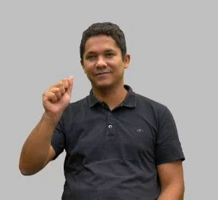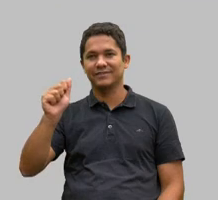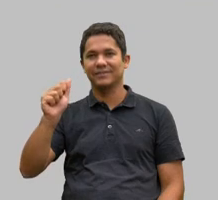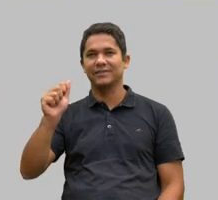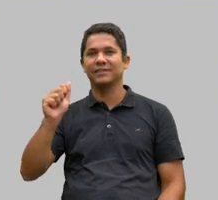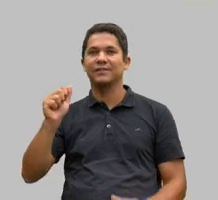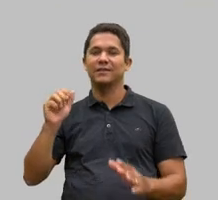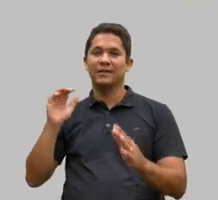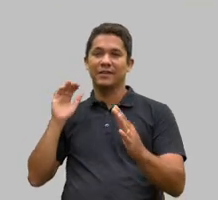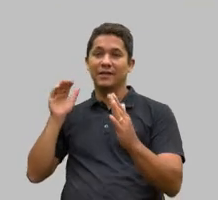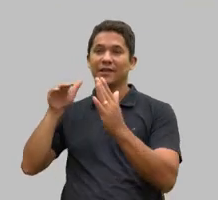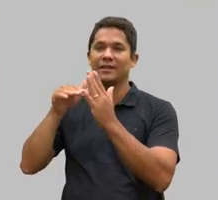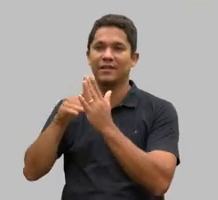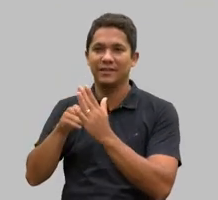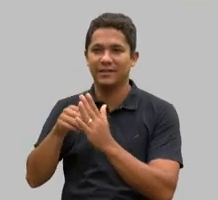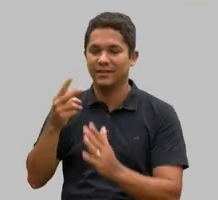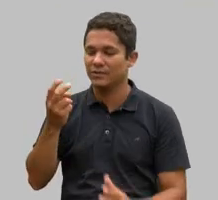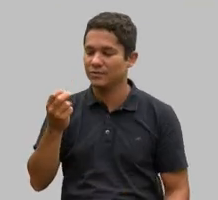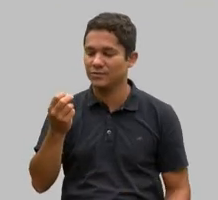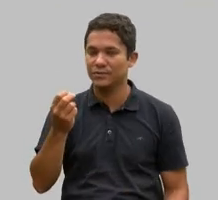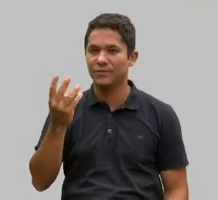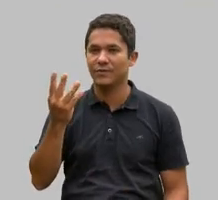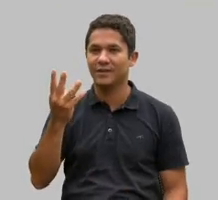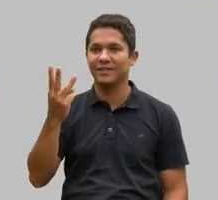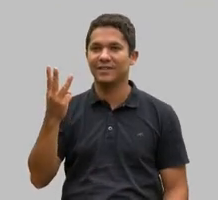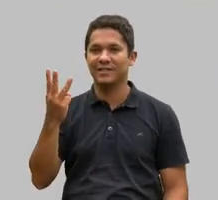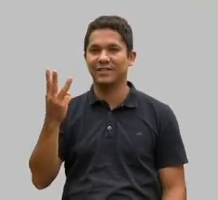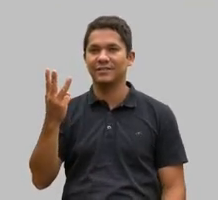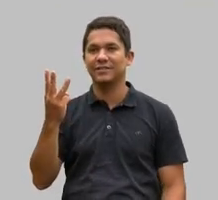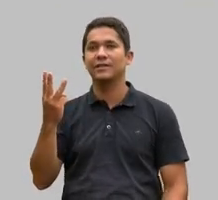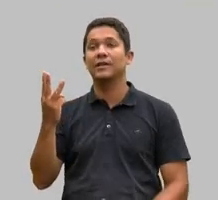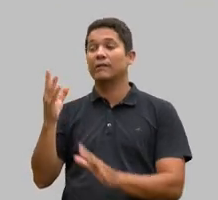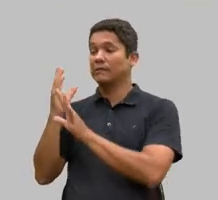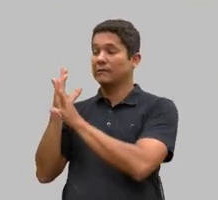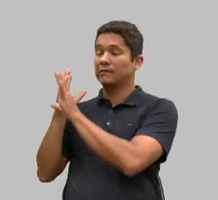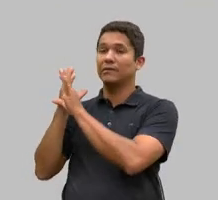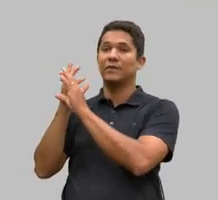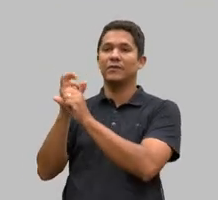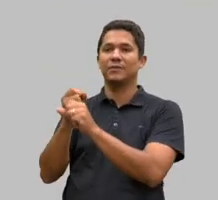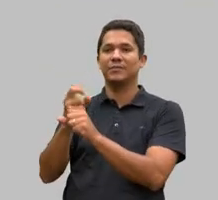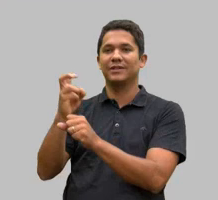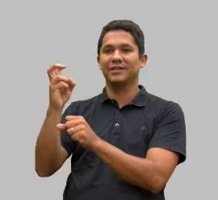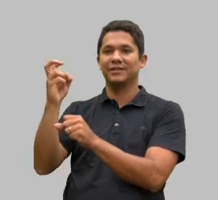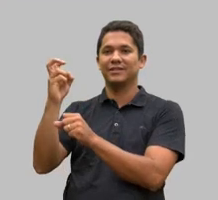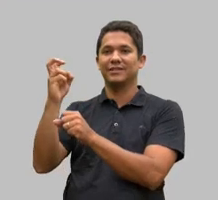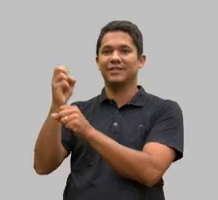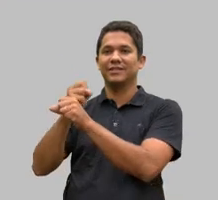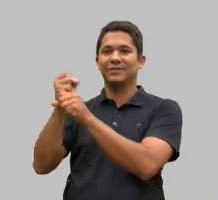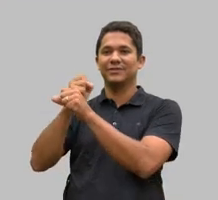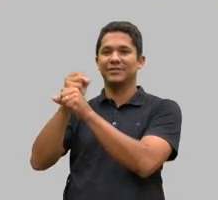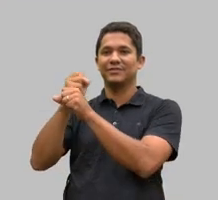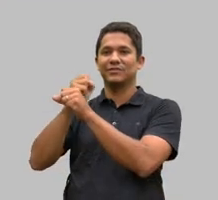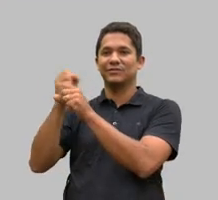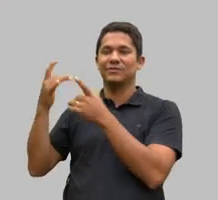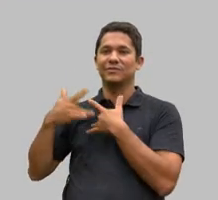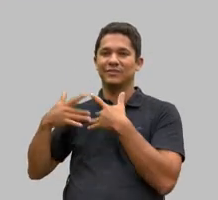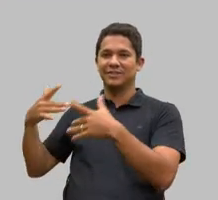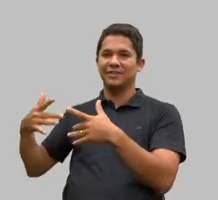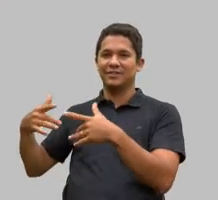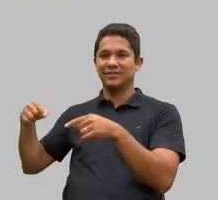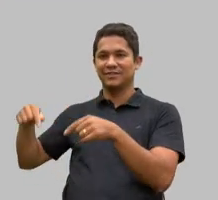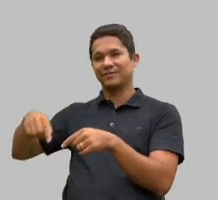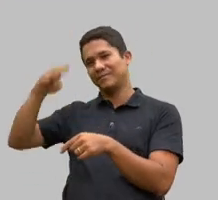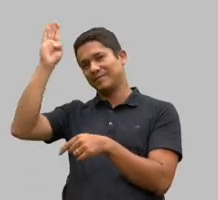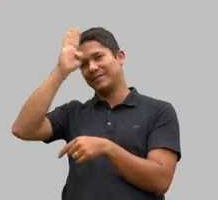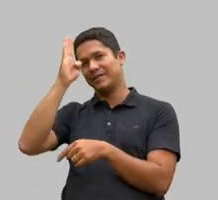contando ao passado, nós teremos 500 anos de voluntariado no Brasil. Se a nossa matriz de voluntariado é